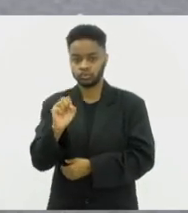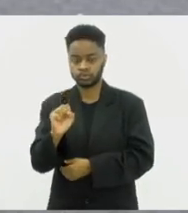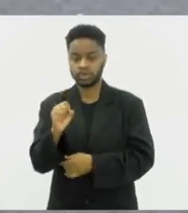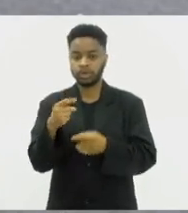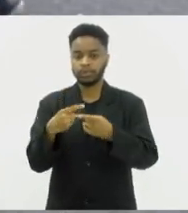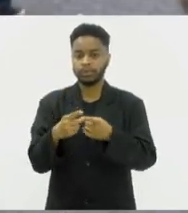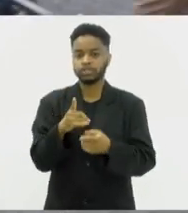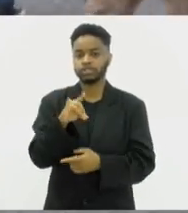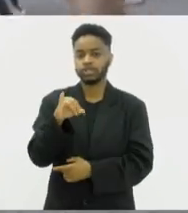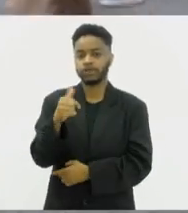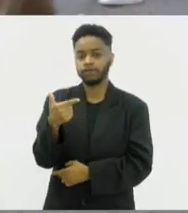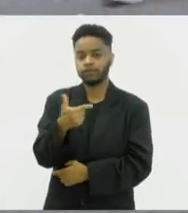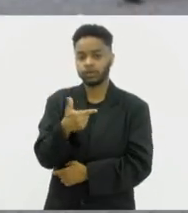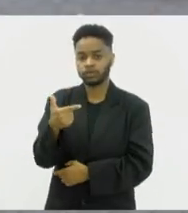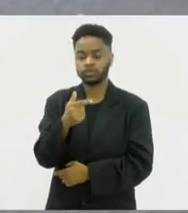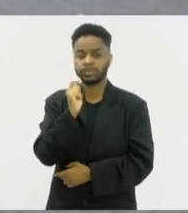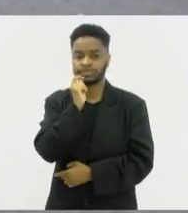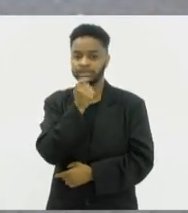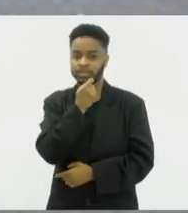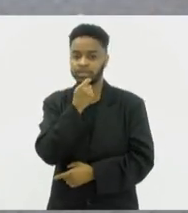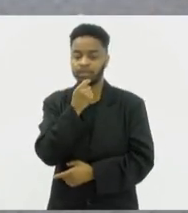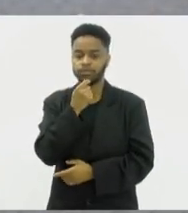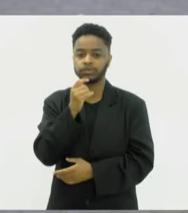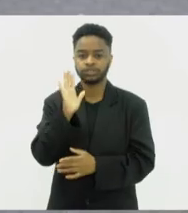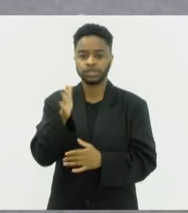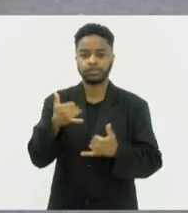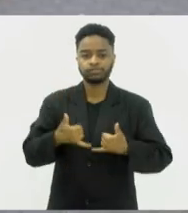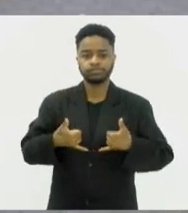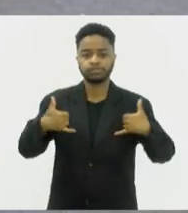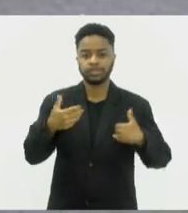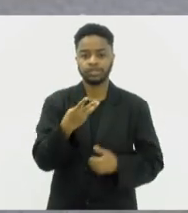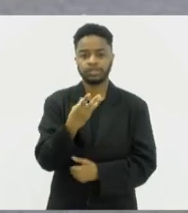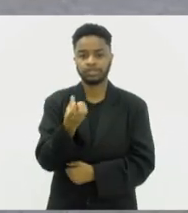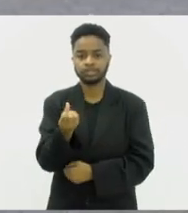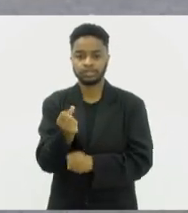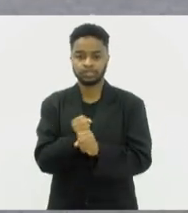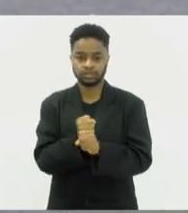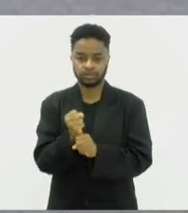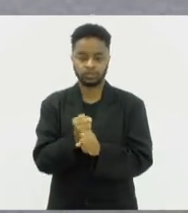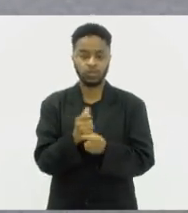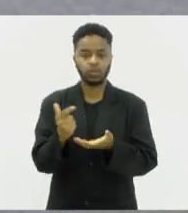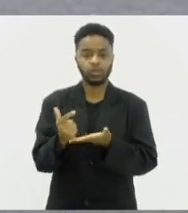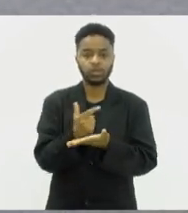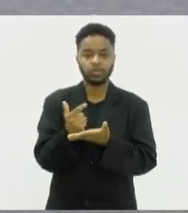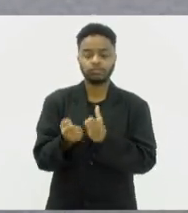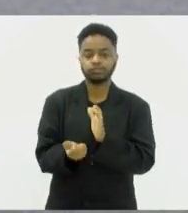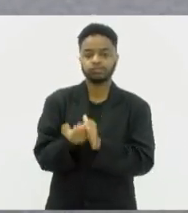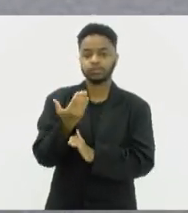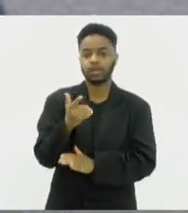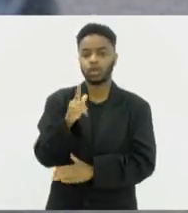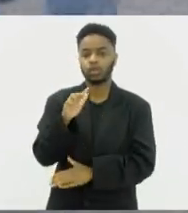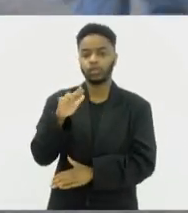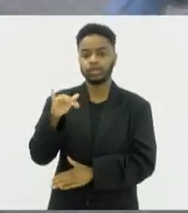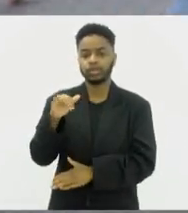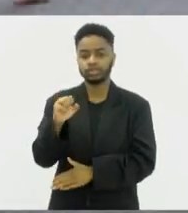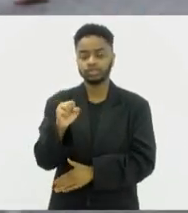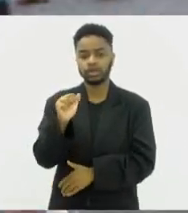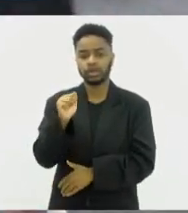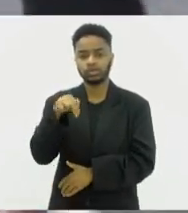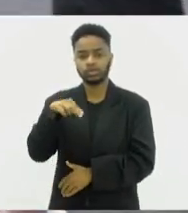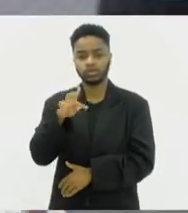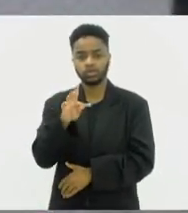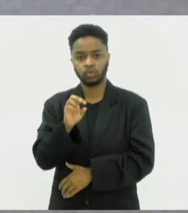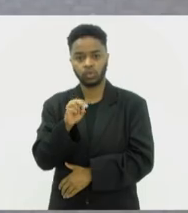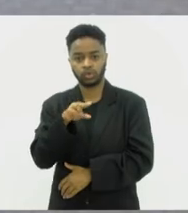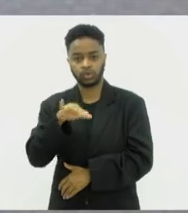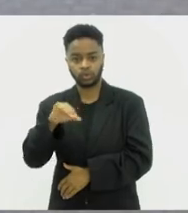dia 22 de setembro completa 36 anos de criação. Esse livro é de autoria do Luiz Antônio Santini, médico, e